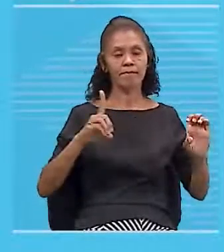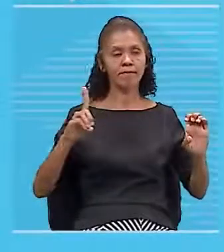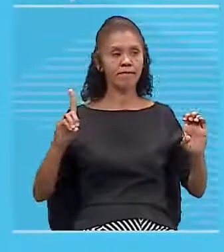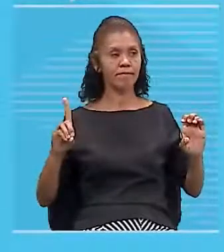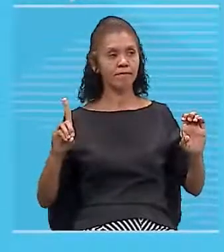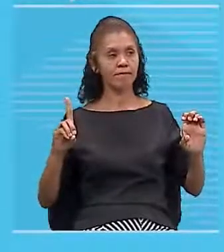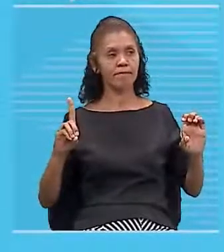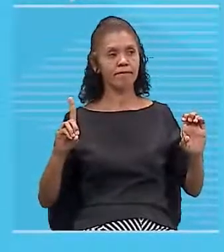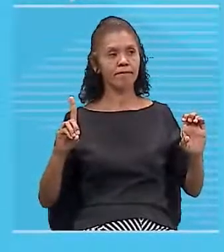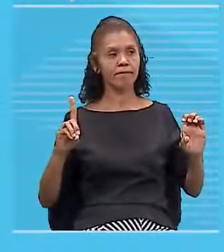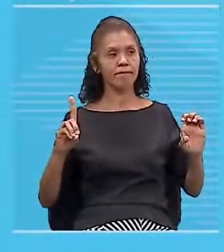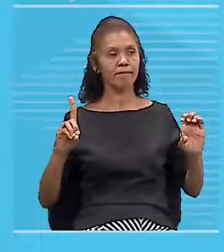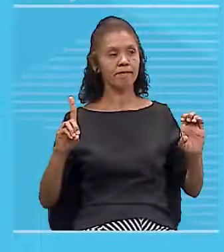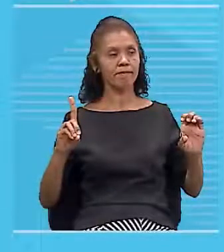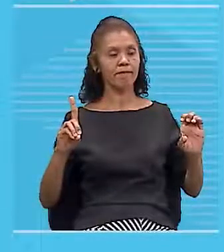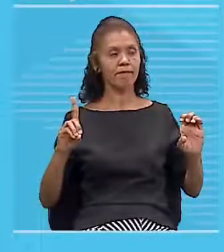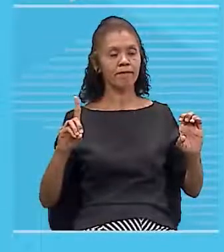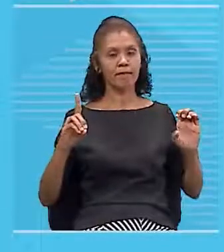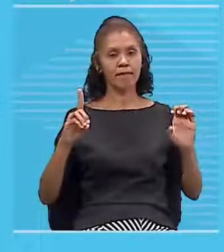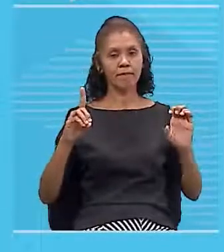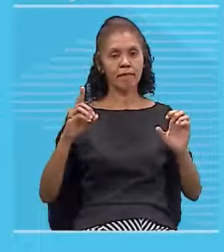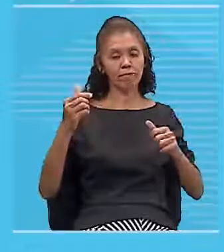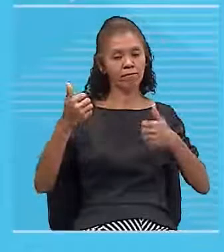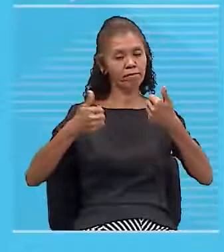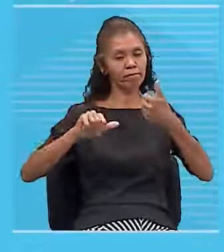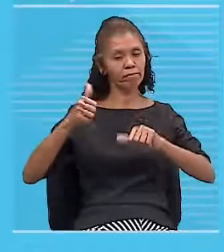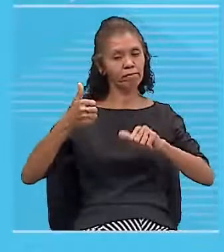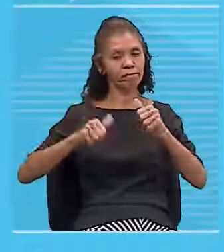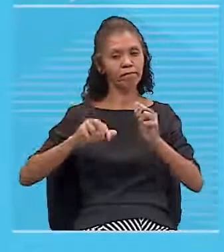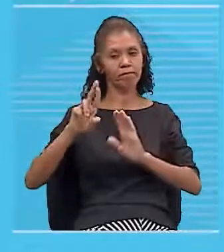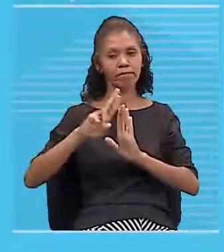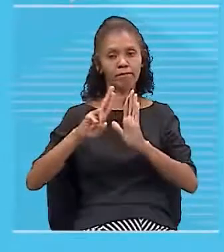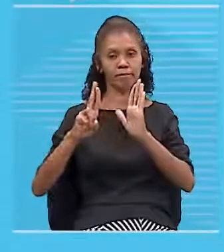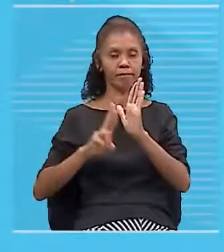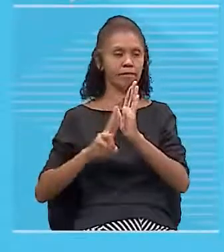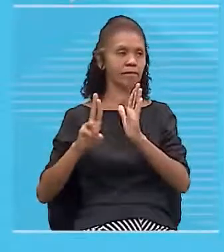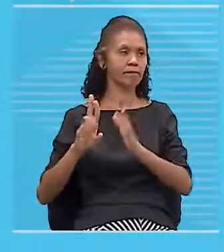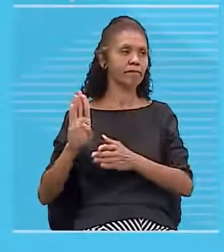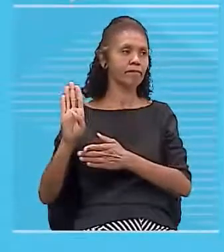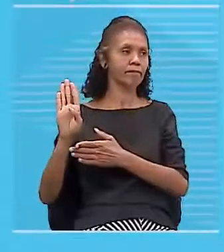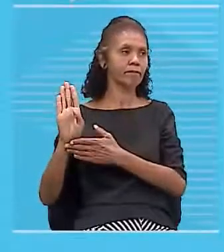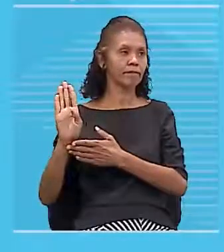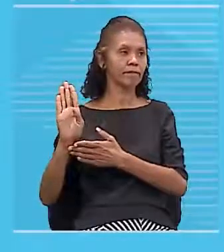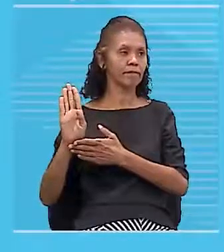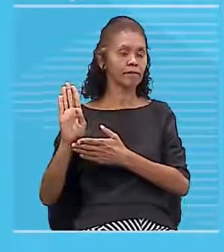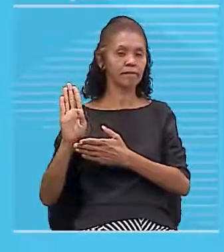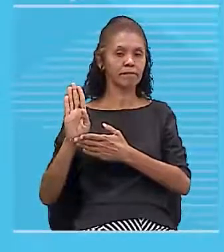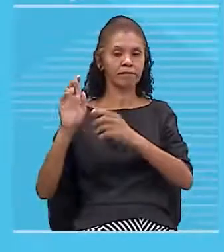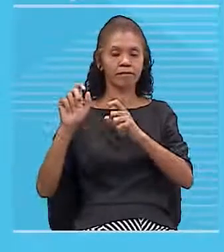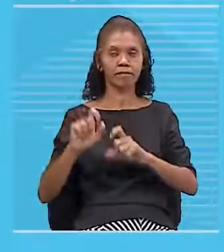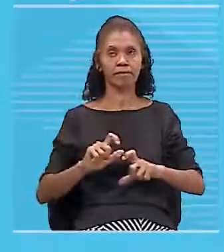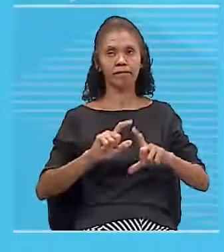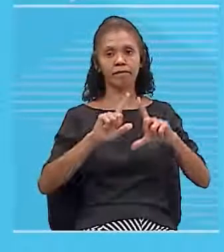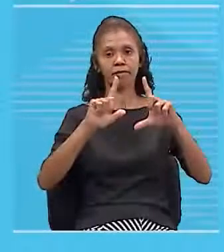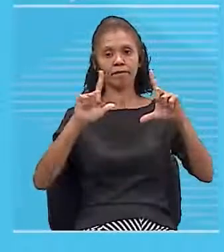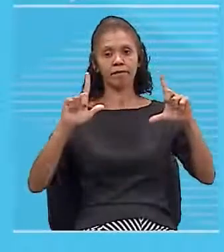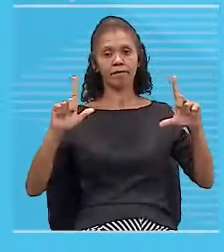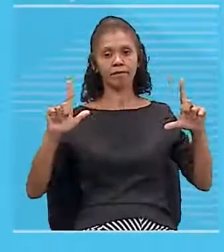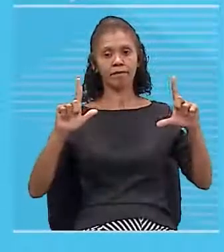Bora lá, vamos tentar analisar aqui a regrinha da mão direita. Fernando, pode abrir a telinha para mim, de novo?